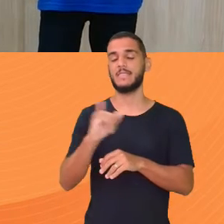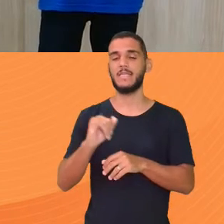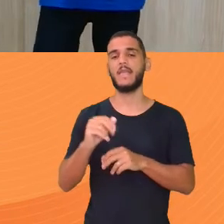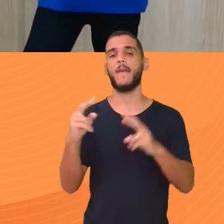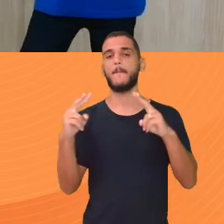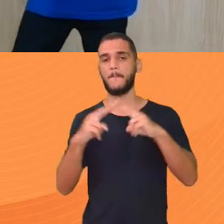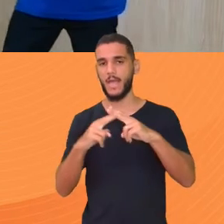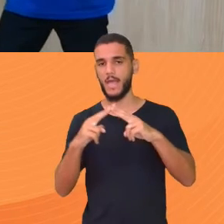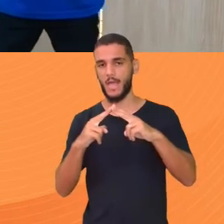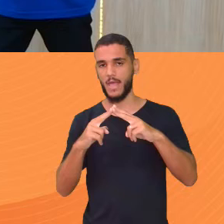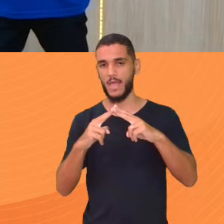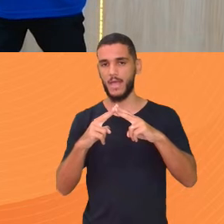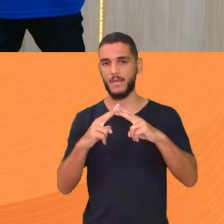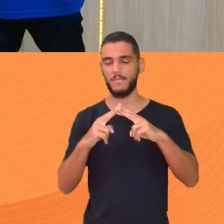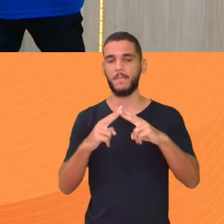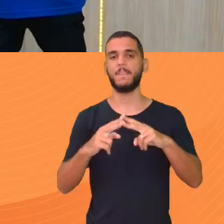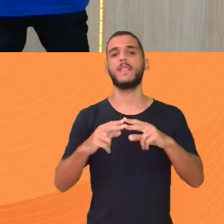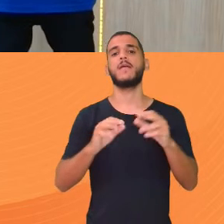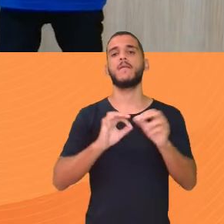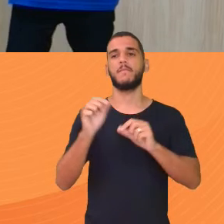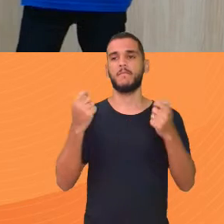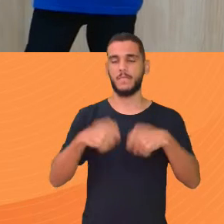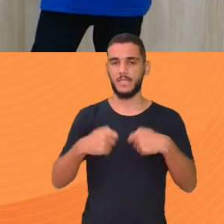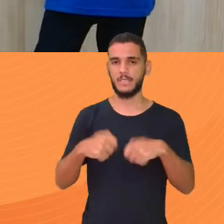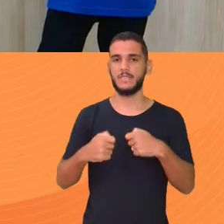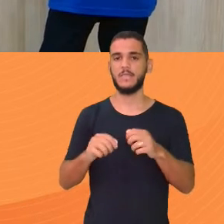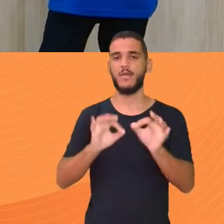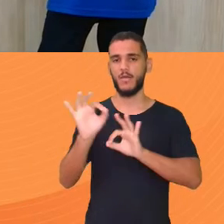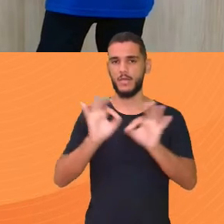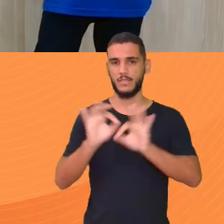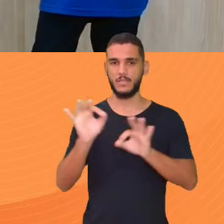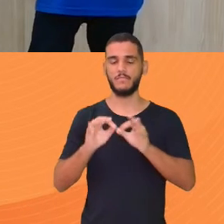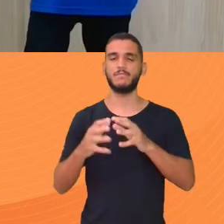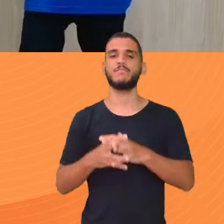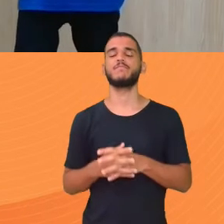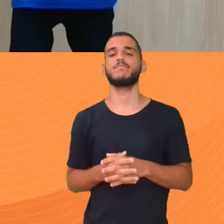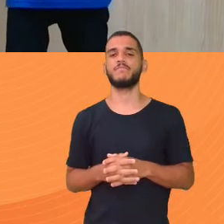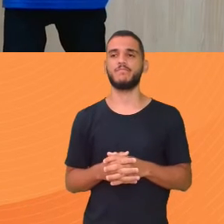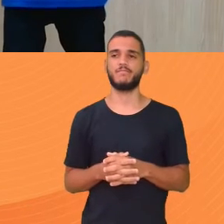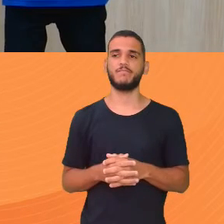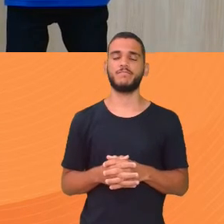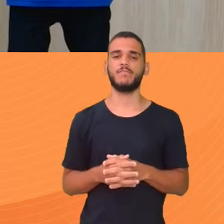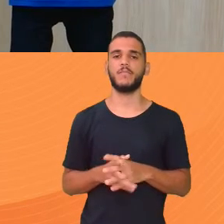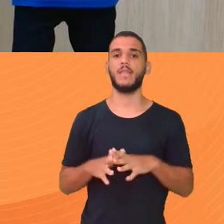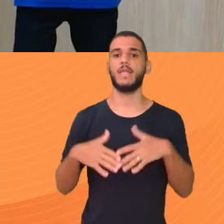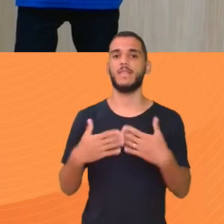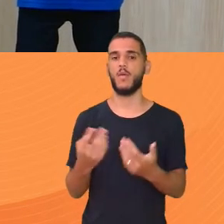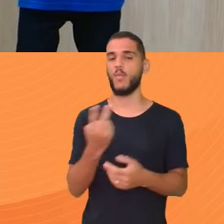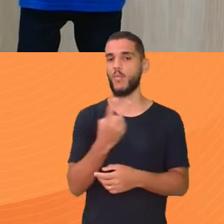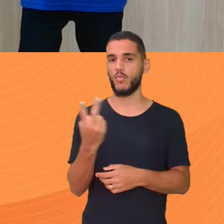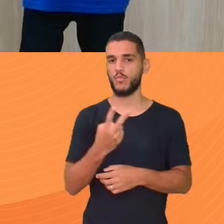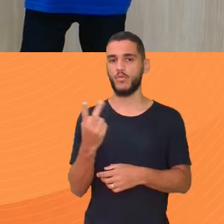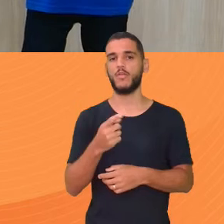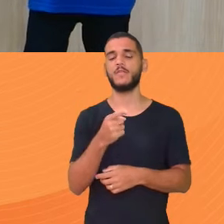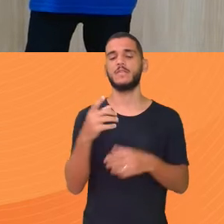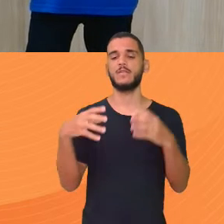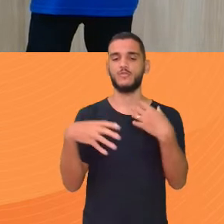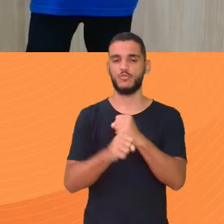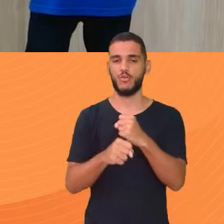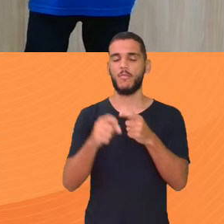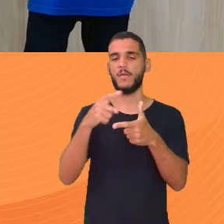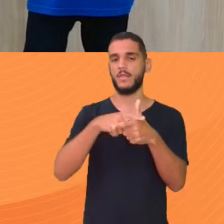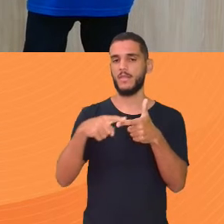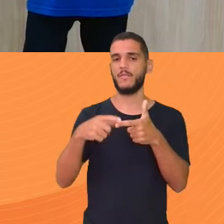For par Bota em ordem Crescente Ou decrescente Pode ser decrescente Também Tá bom E os dois Do meio Você soma E